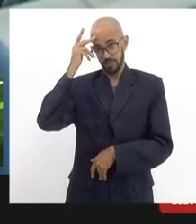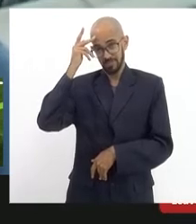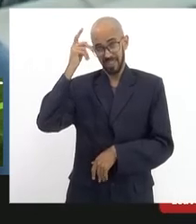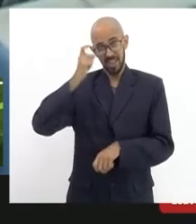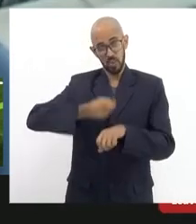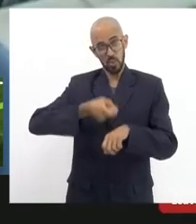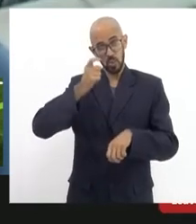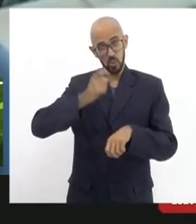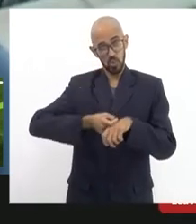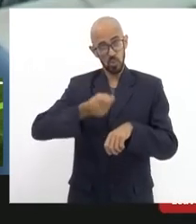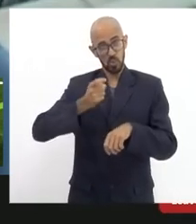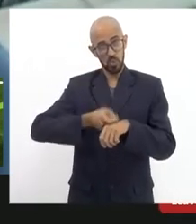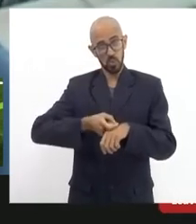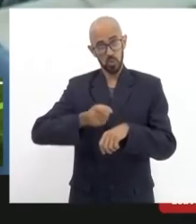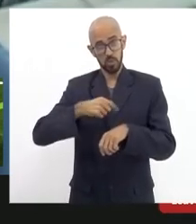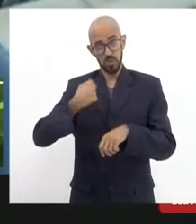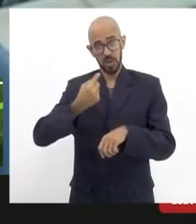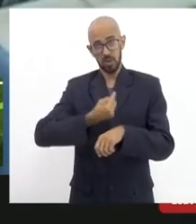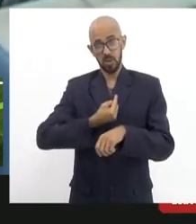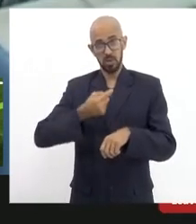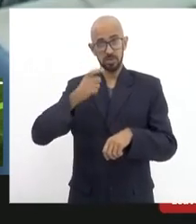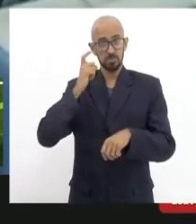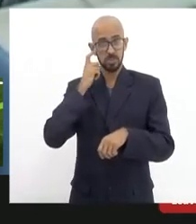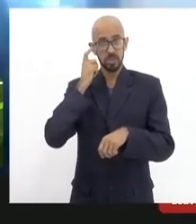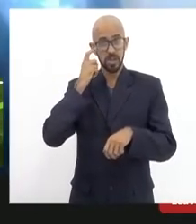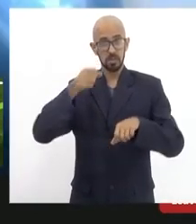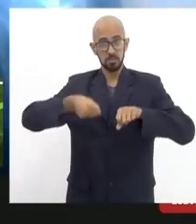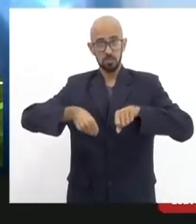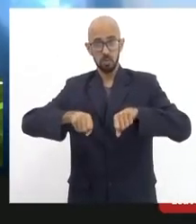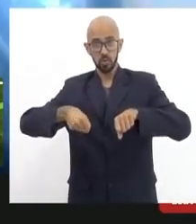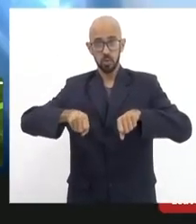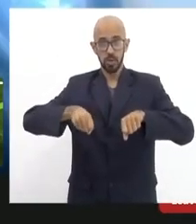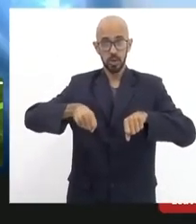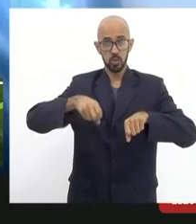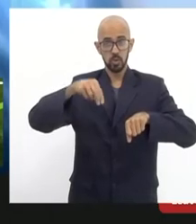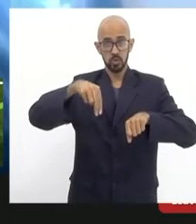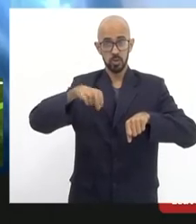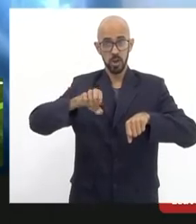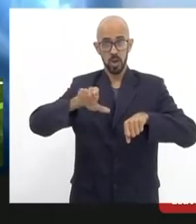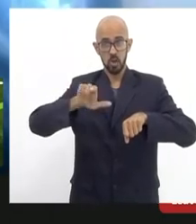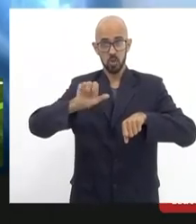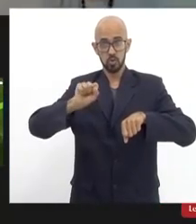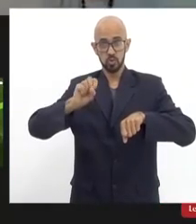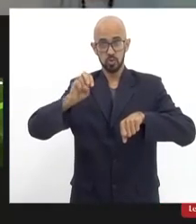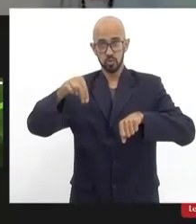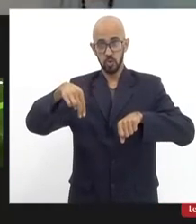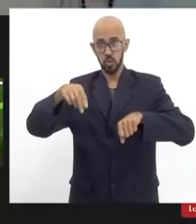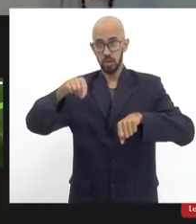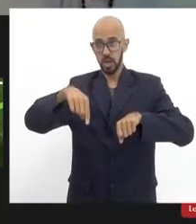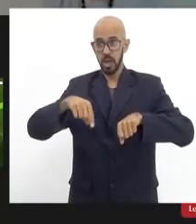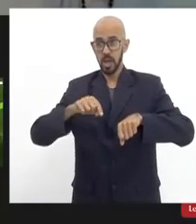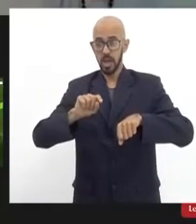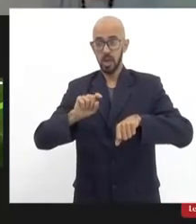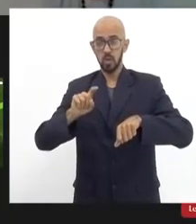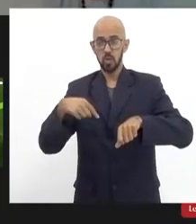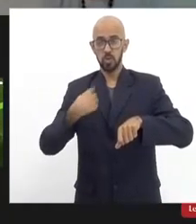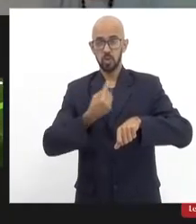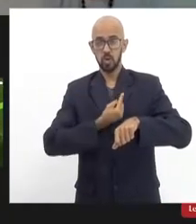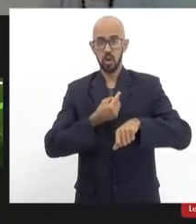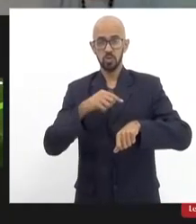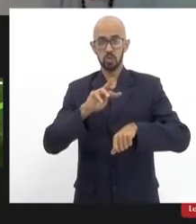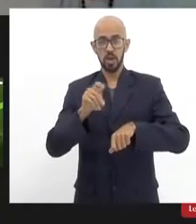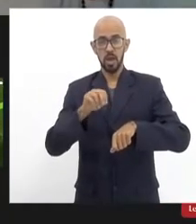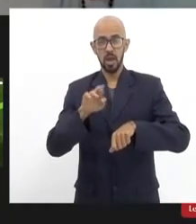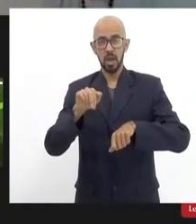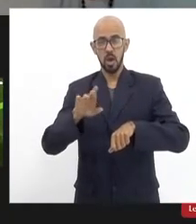duro para a gente pensar nisso inclusive do motorneiro Nelson que é o nosso herói aqui que salvou algumas